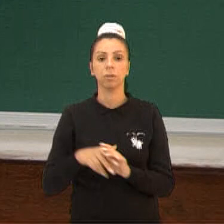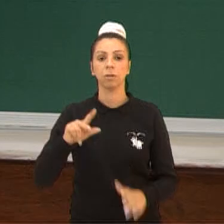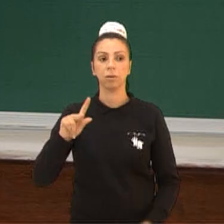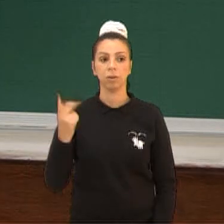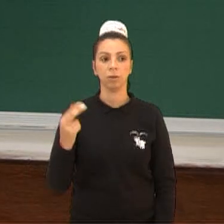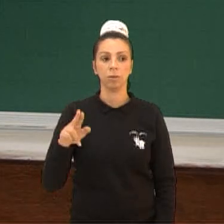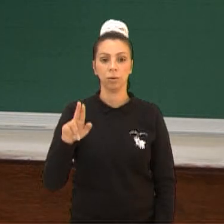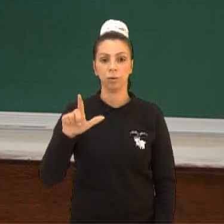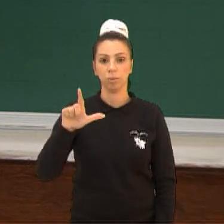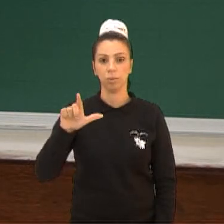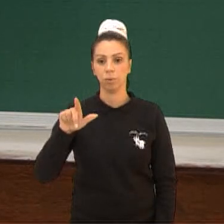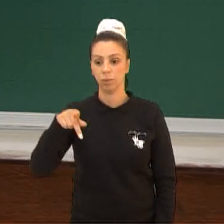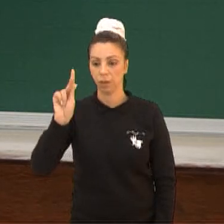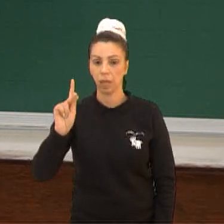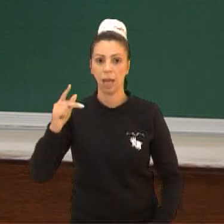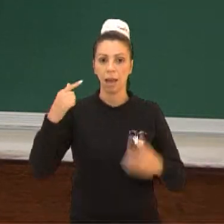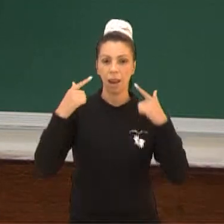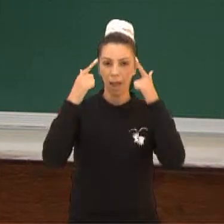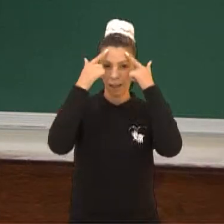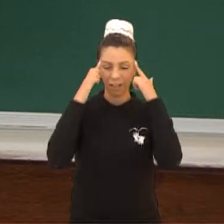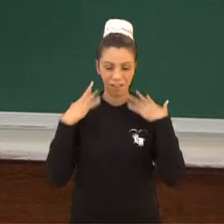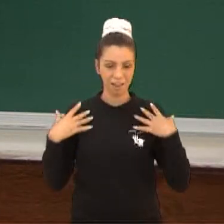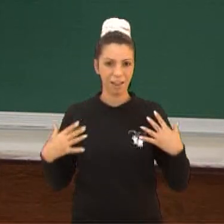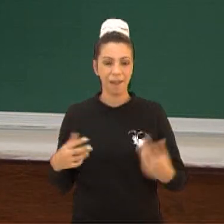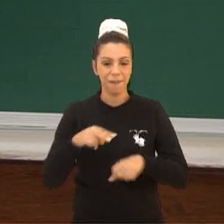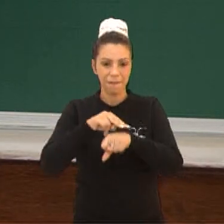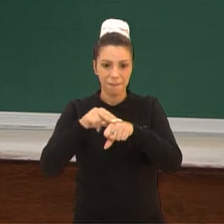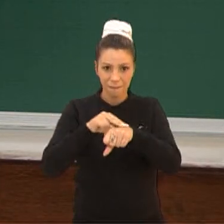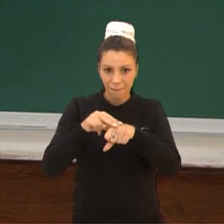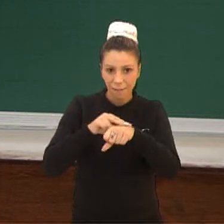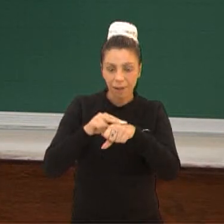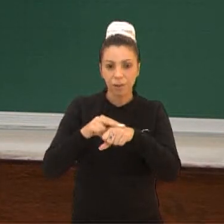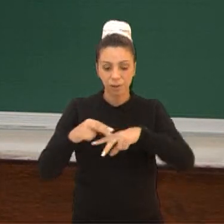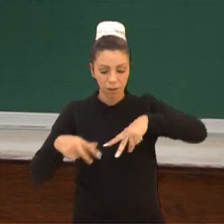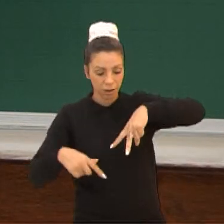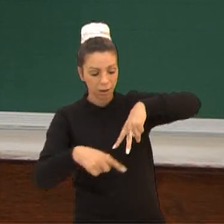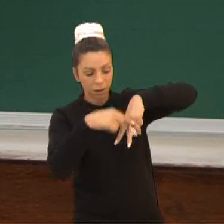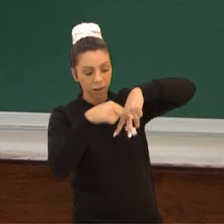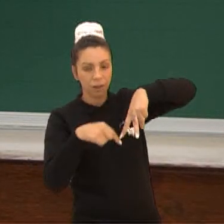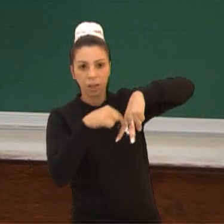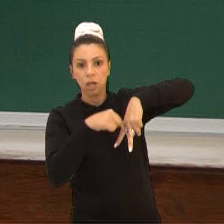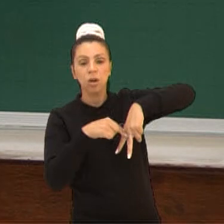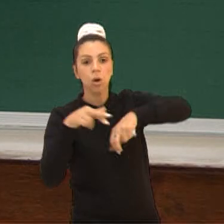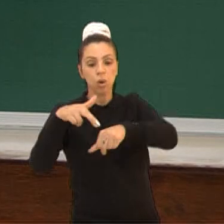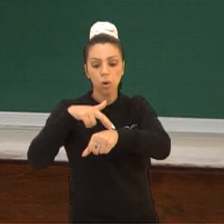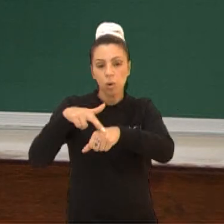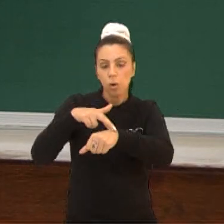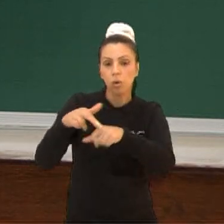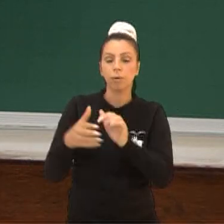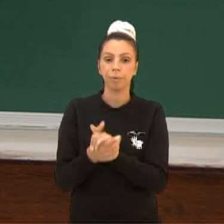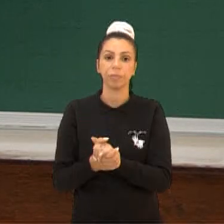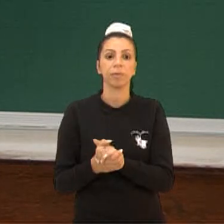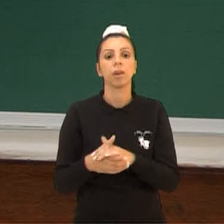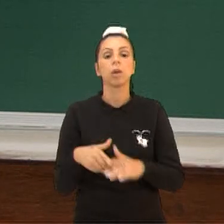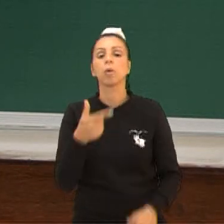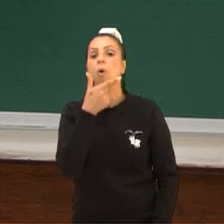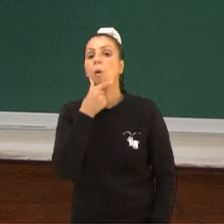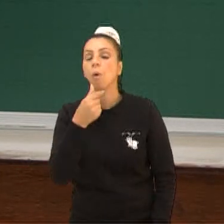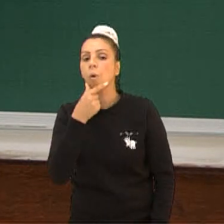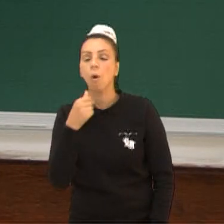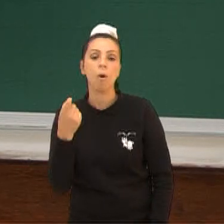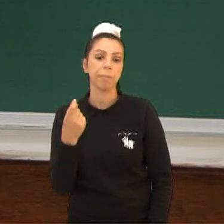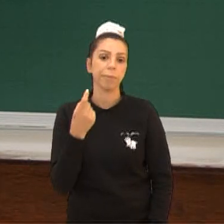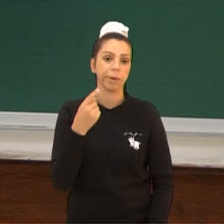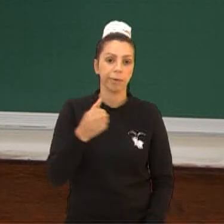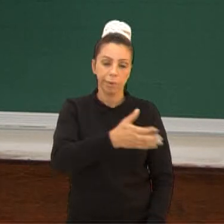verde com calça roxa, normalmente. E o Aquaman é um ser que tem uma calça verde e tem a parte de cima,